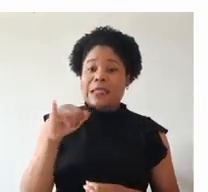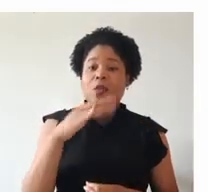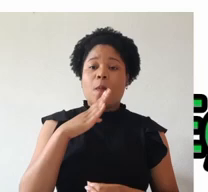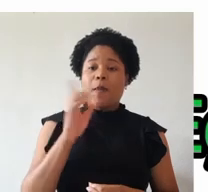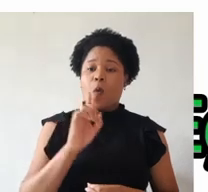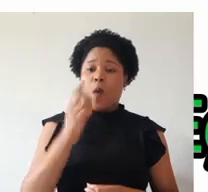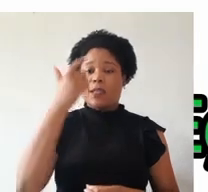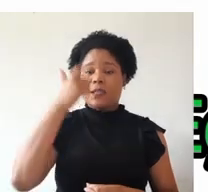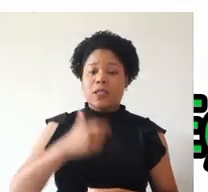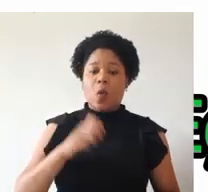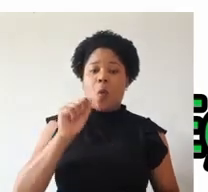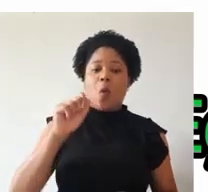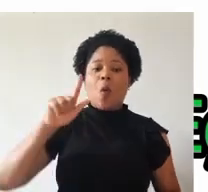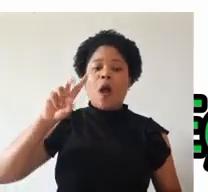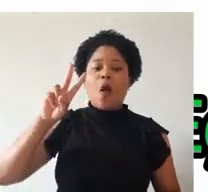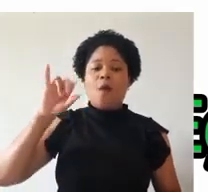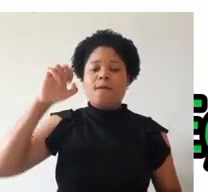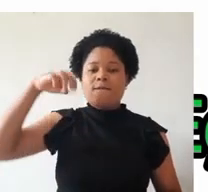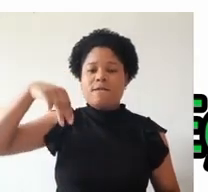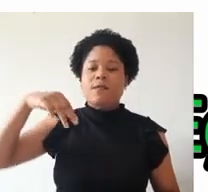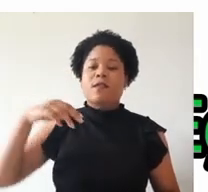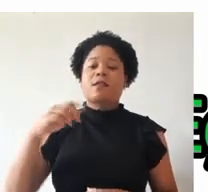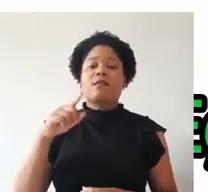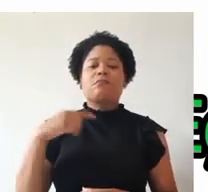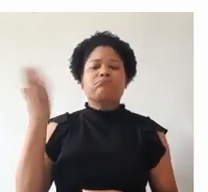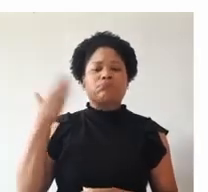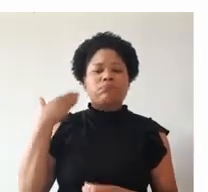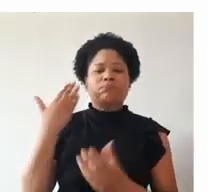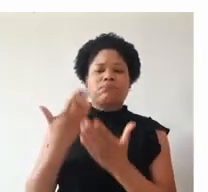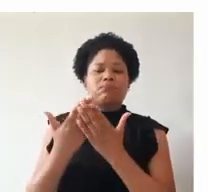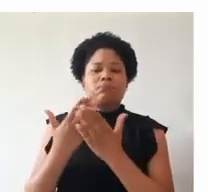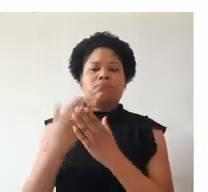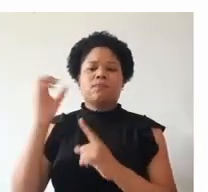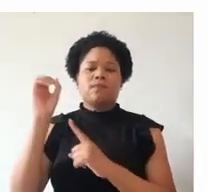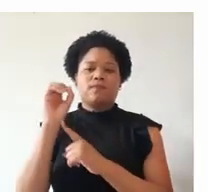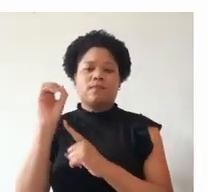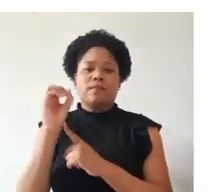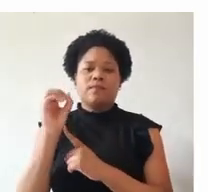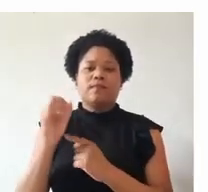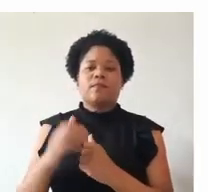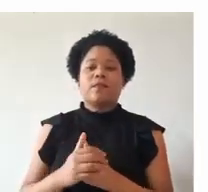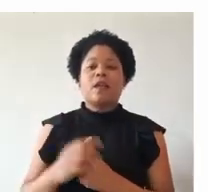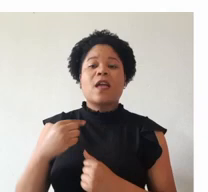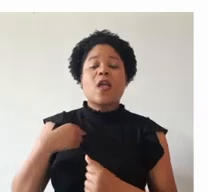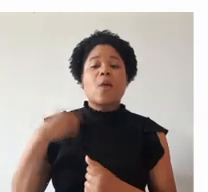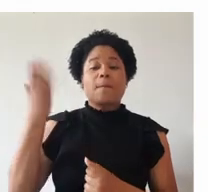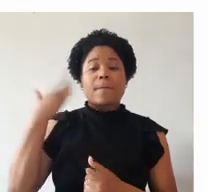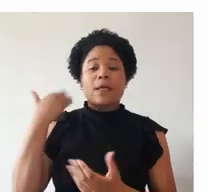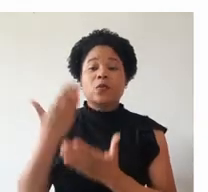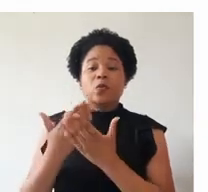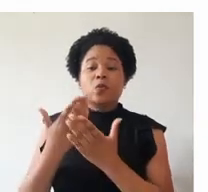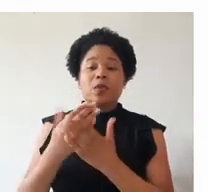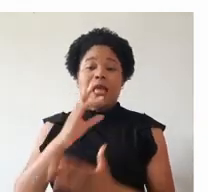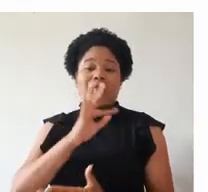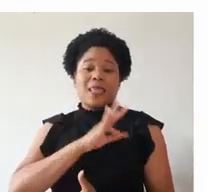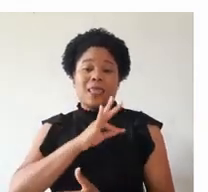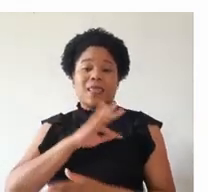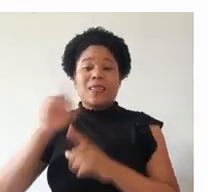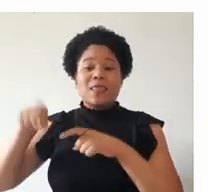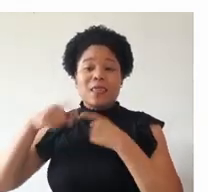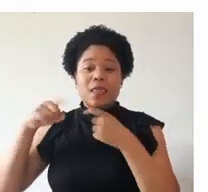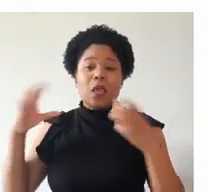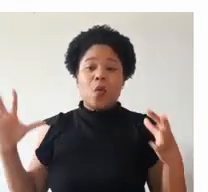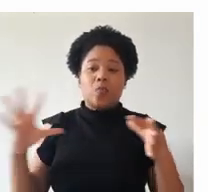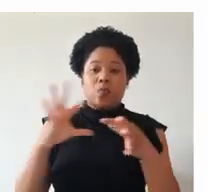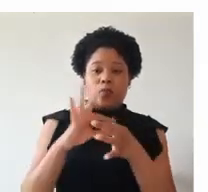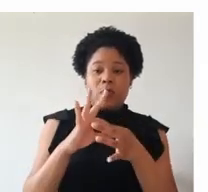quem não me conhece, eu sou Alvin Lucas, sou ex-estudante do IFMG. Eu estudei o Técnico Neuropecuária